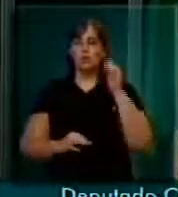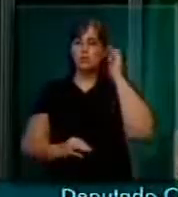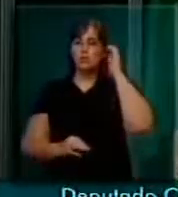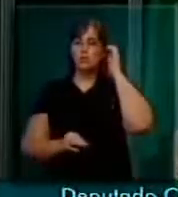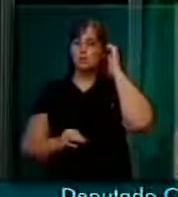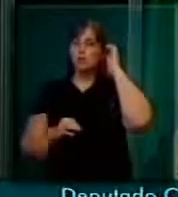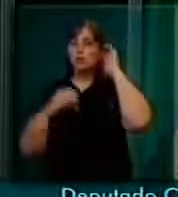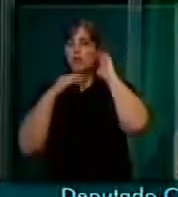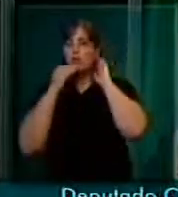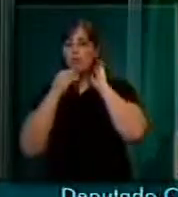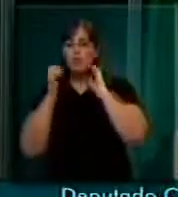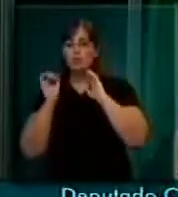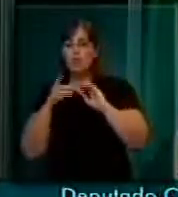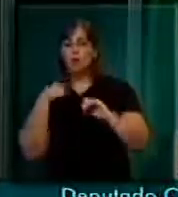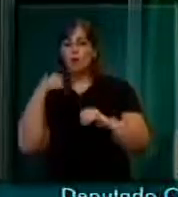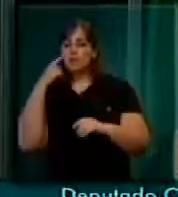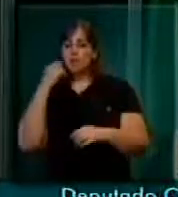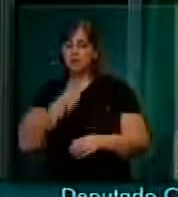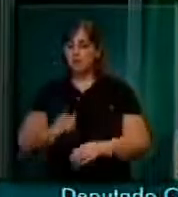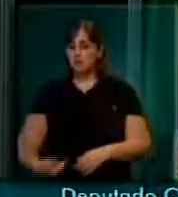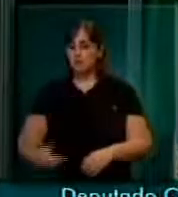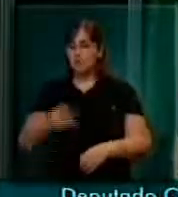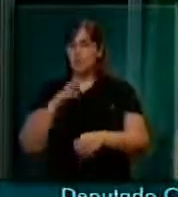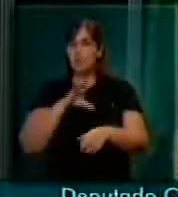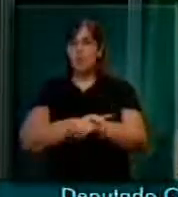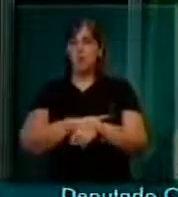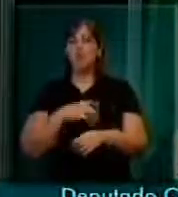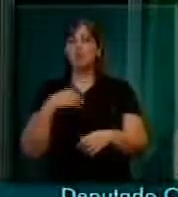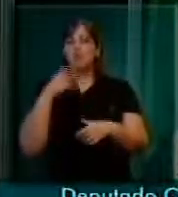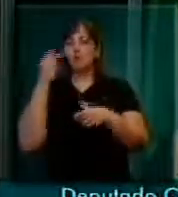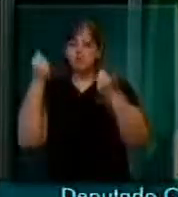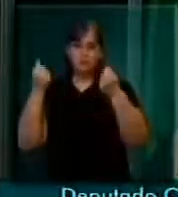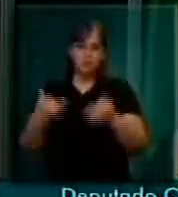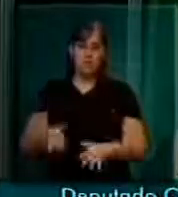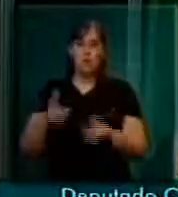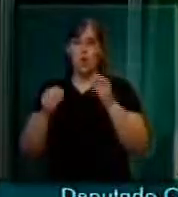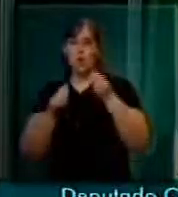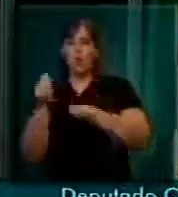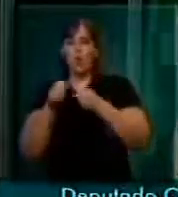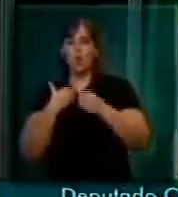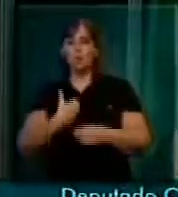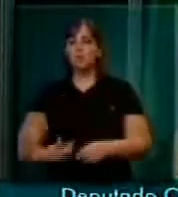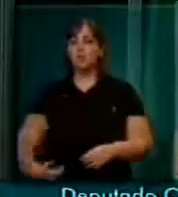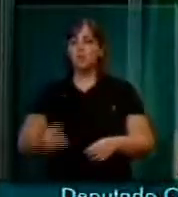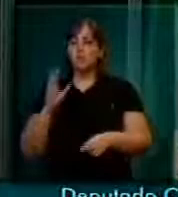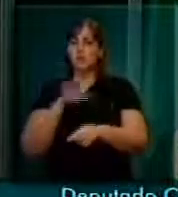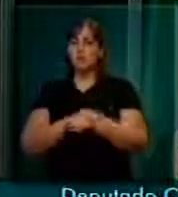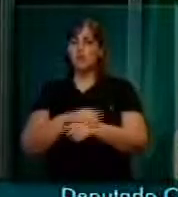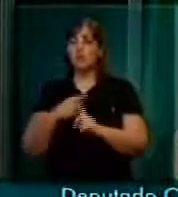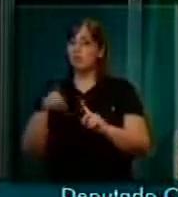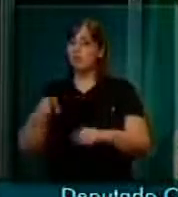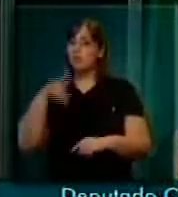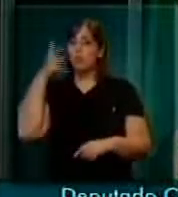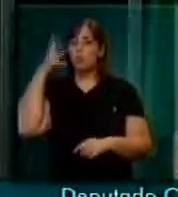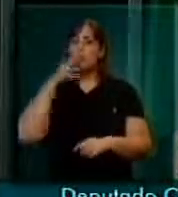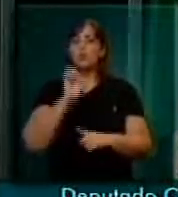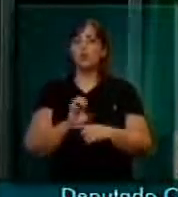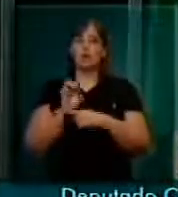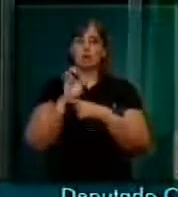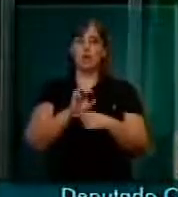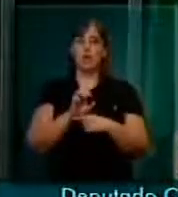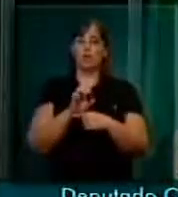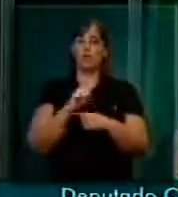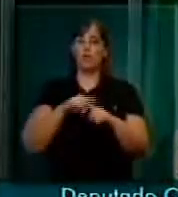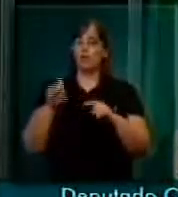mais levar segurança pública adiante, falar em segurança pública, que é uma política de Estado, sem